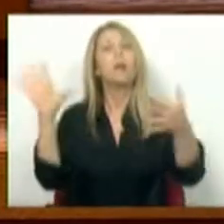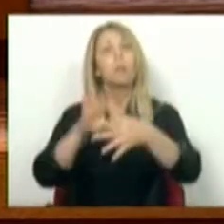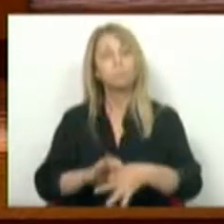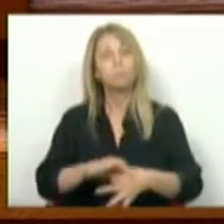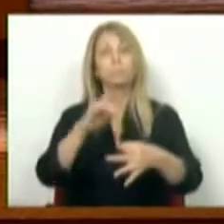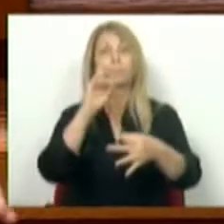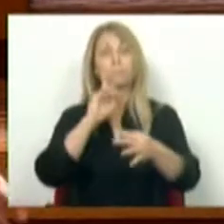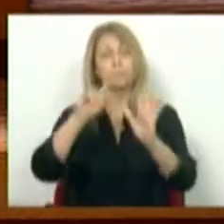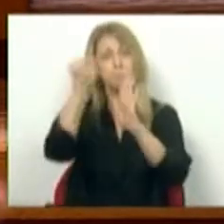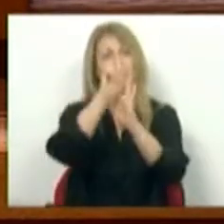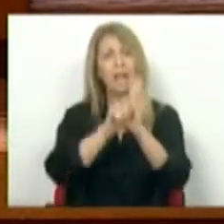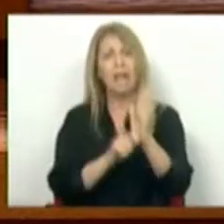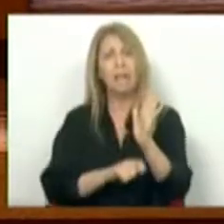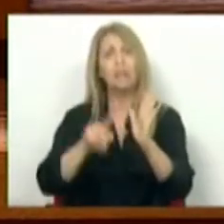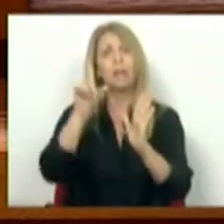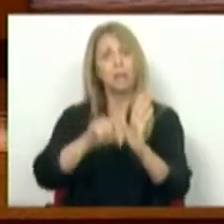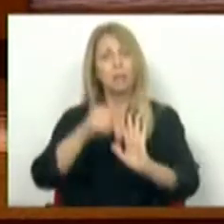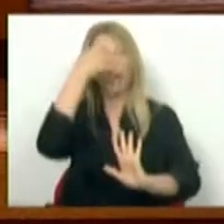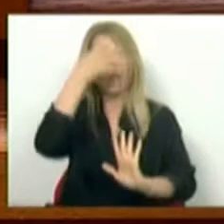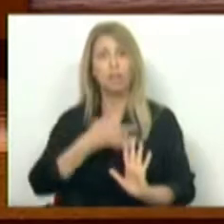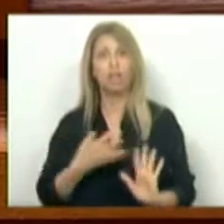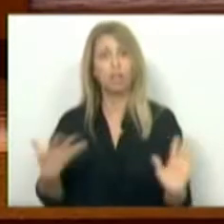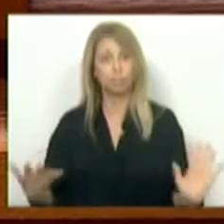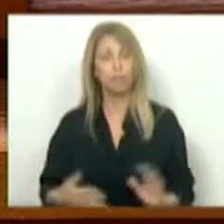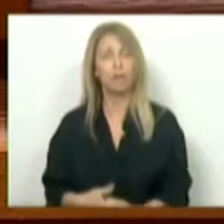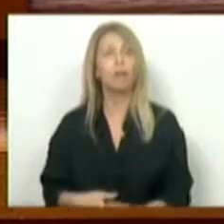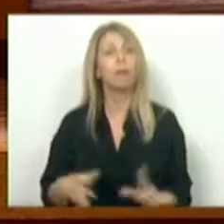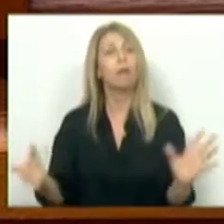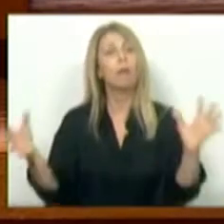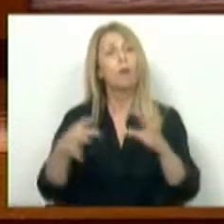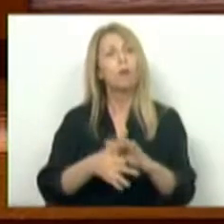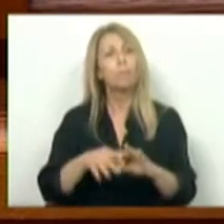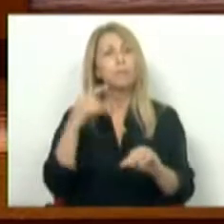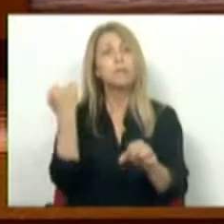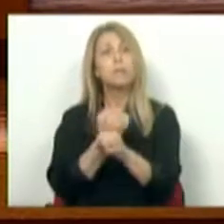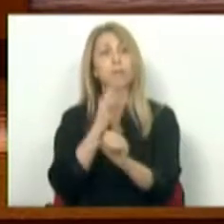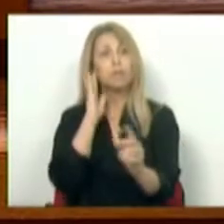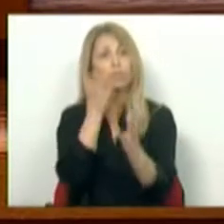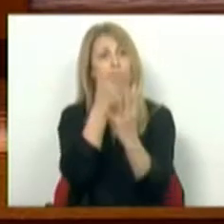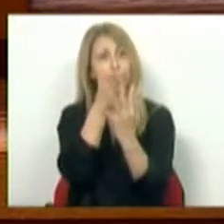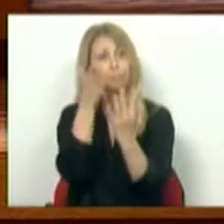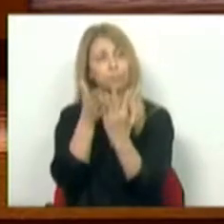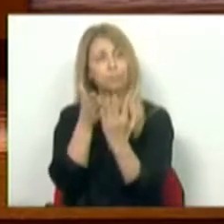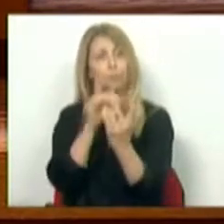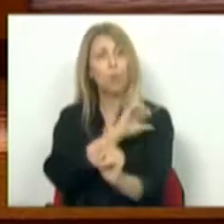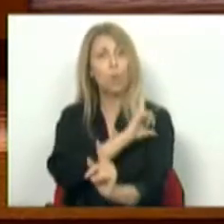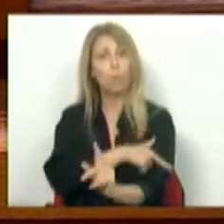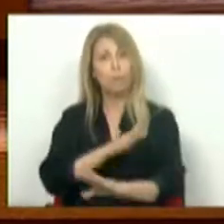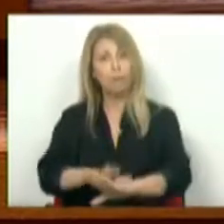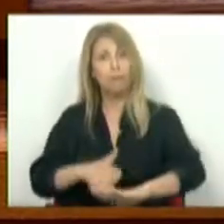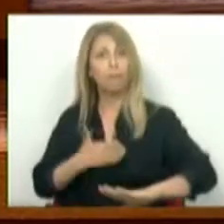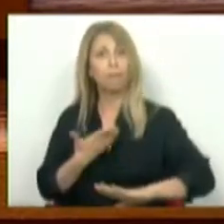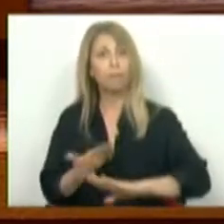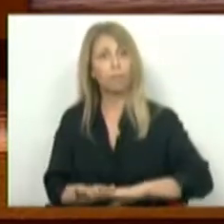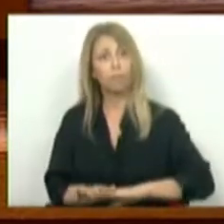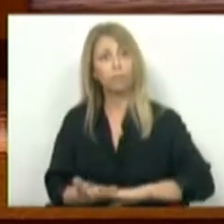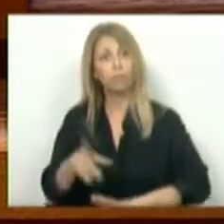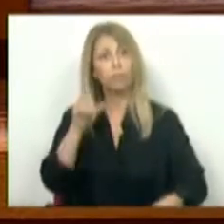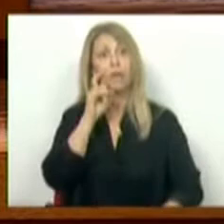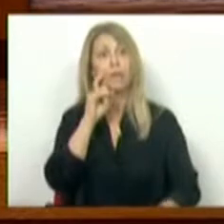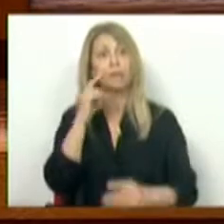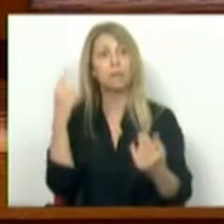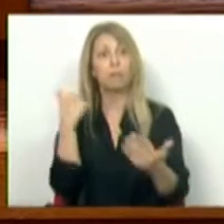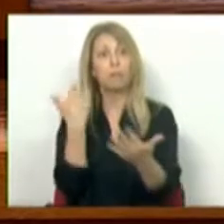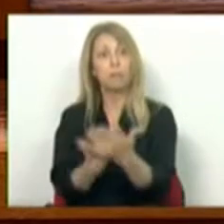disciplinar. Definimos ainda como obrigatório o provedor dos destinatários de serviços, com competências reforçadas, garantindo assim a